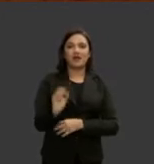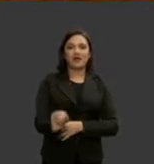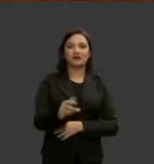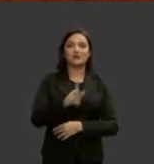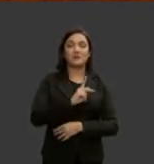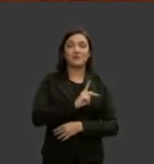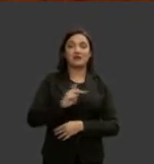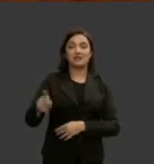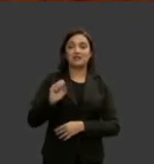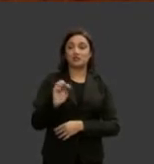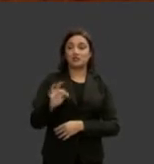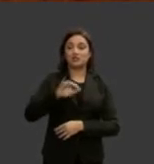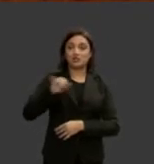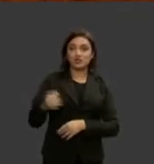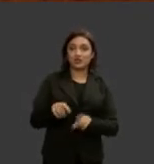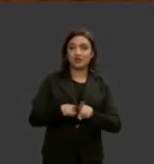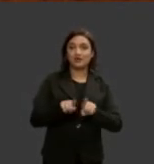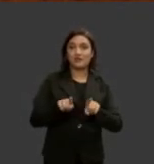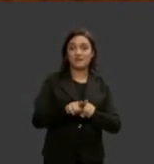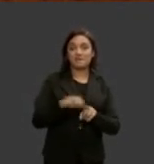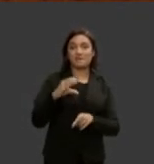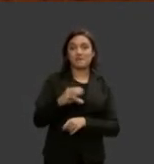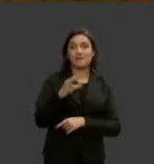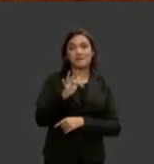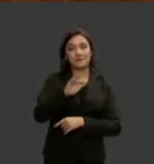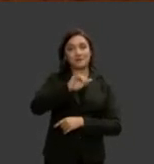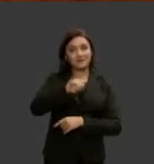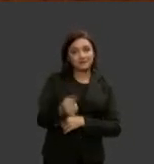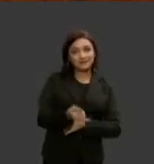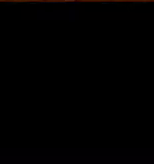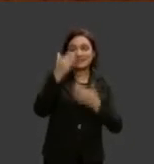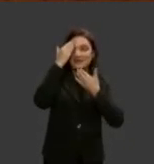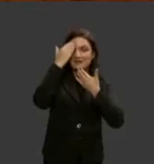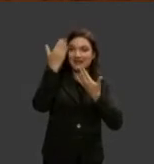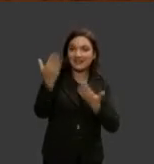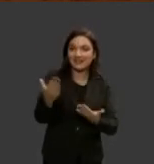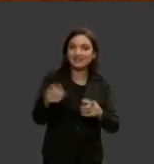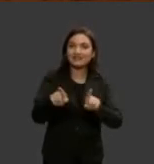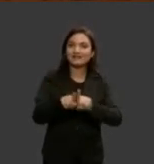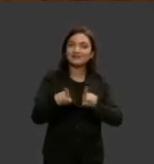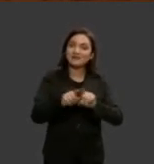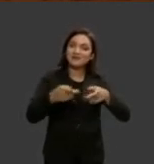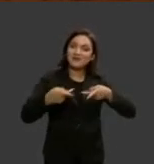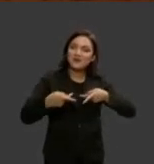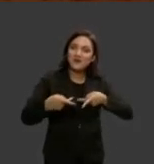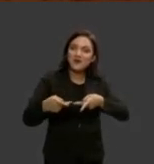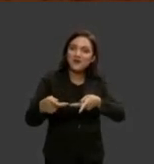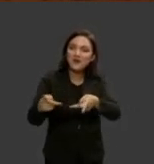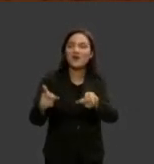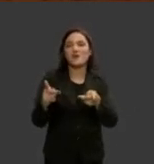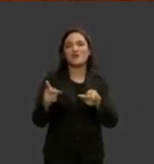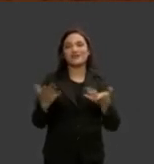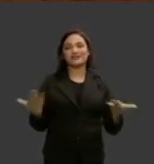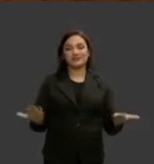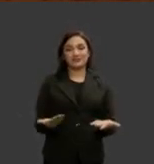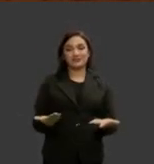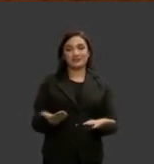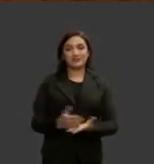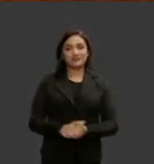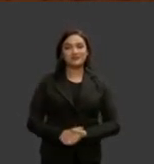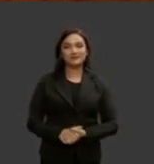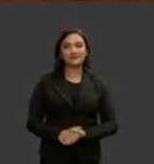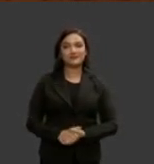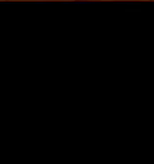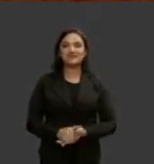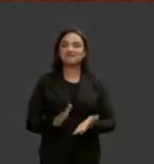Justiça Federal a quem agradeço imensamente a gentileza do convite e parabenizo pela